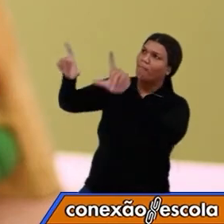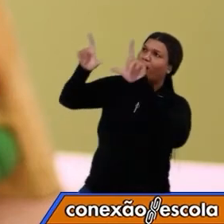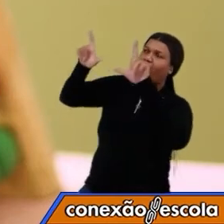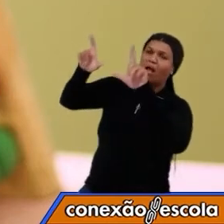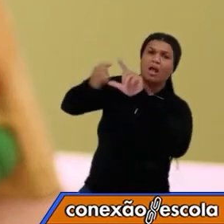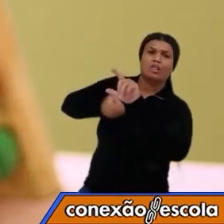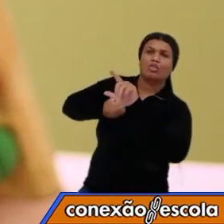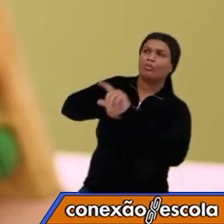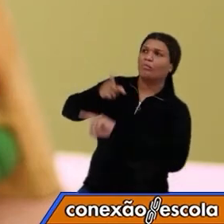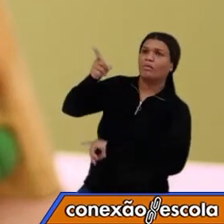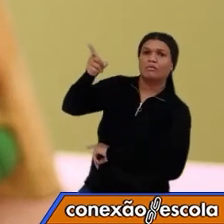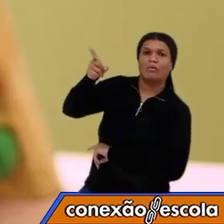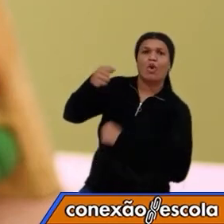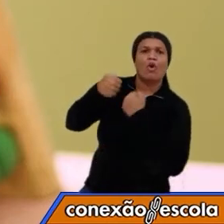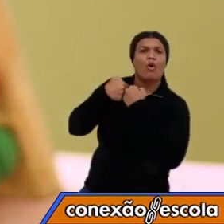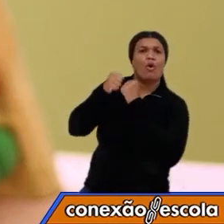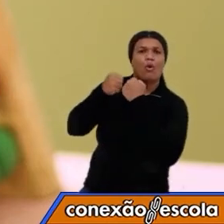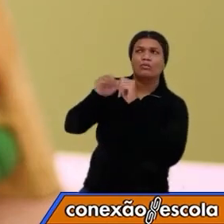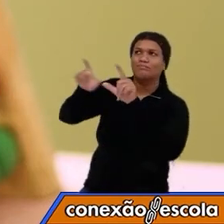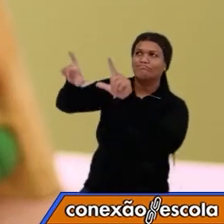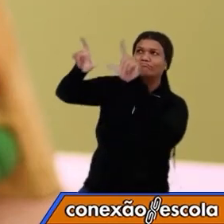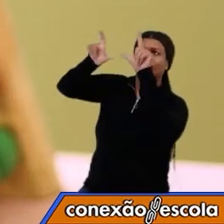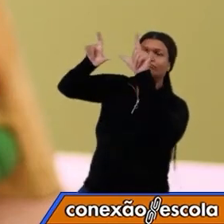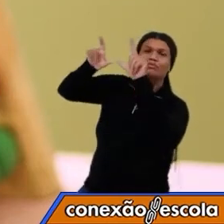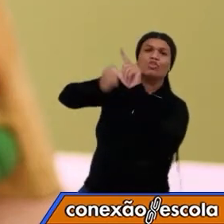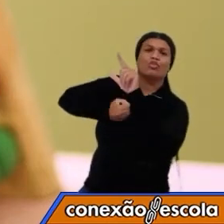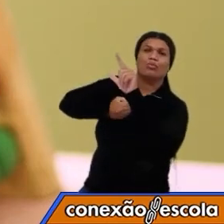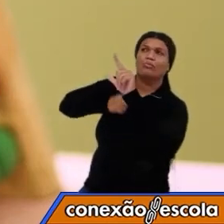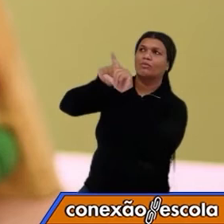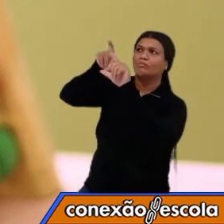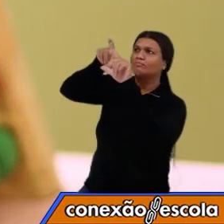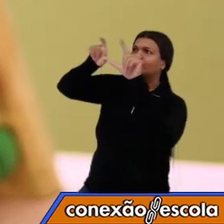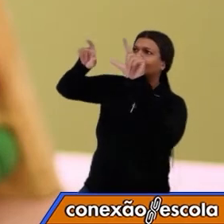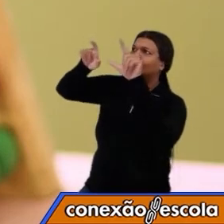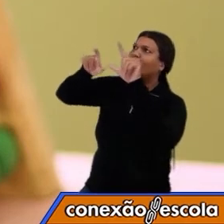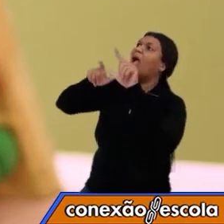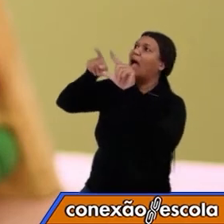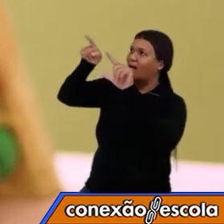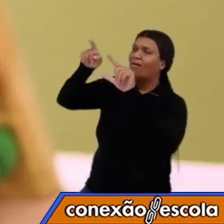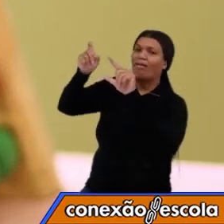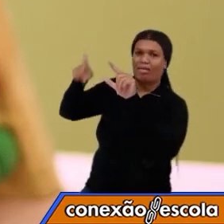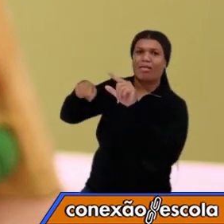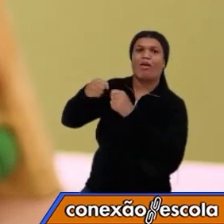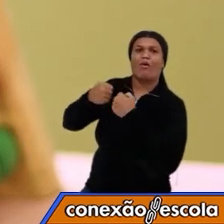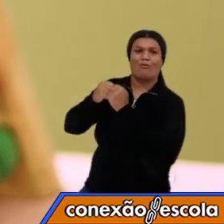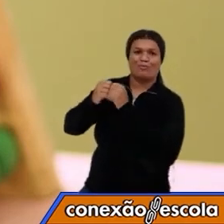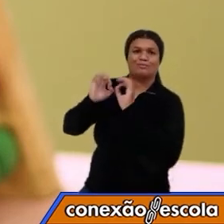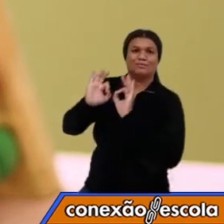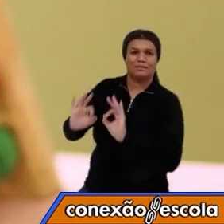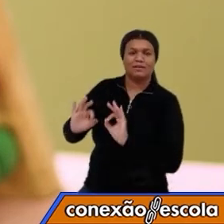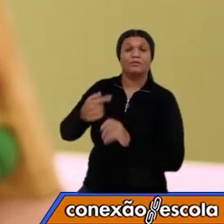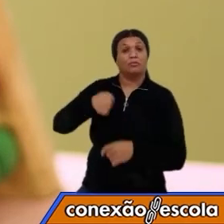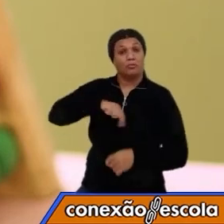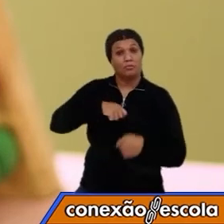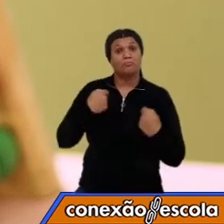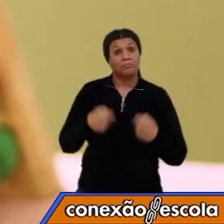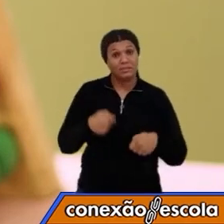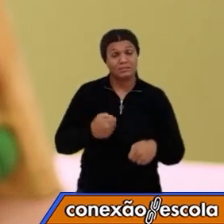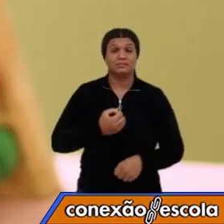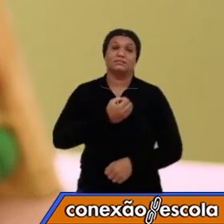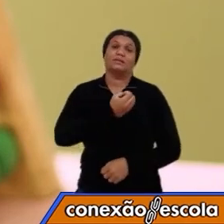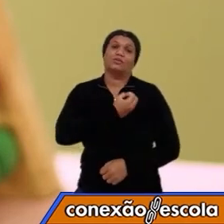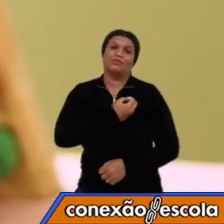ônibus, tem um número de identificação para tomar o ônibus. Nós precisamos dos números para montar uma